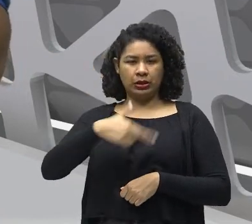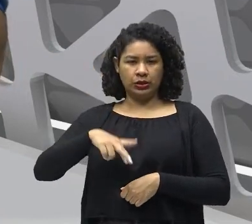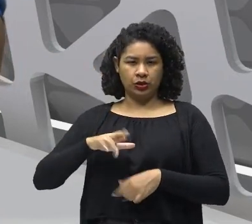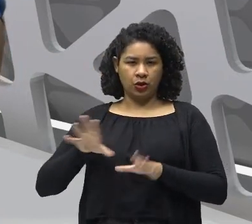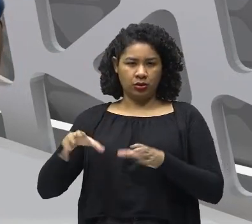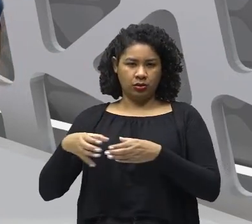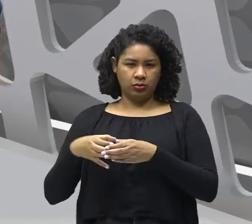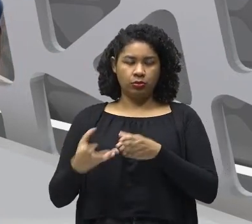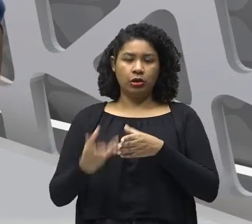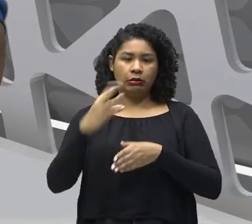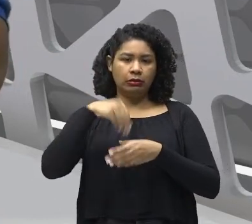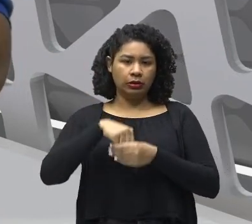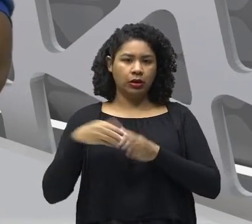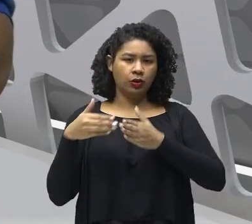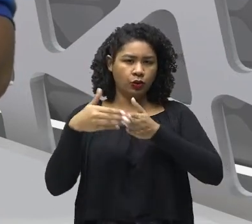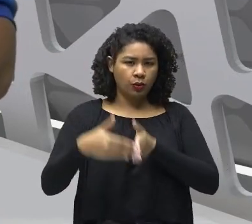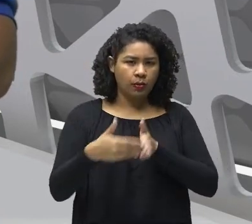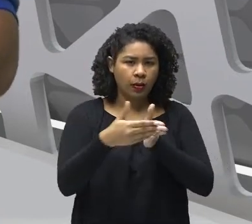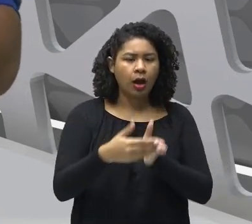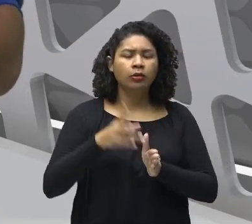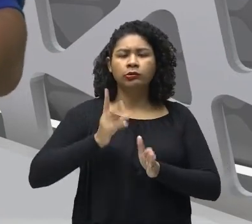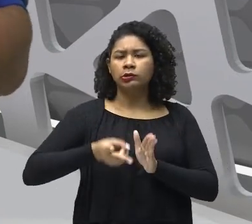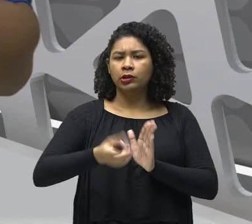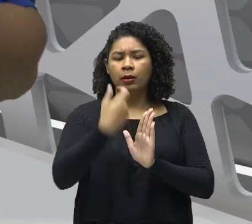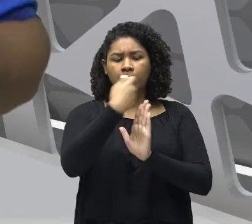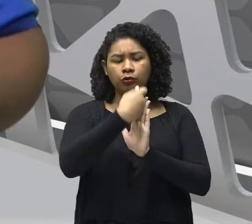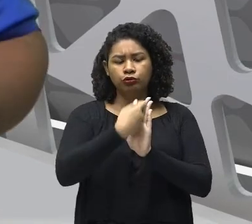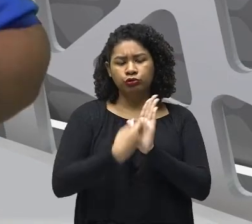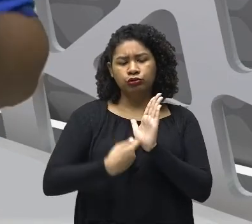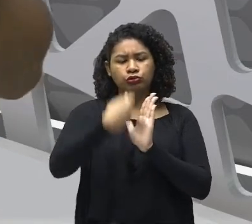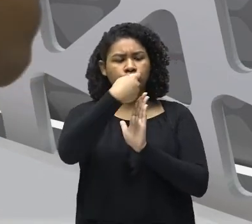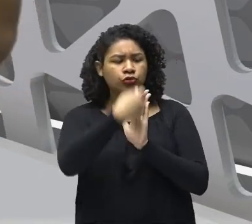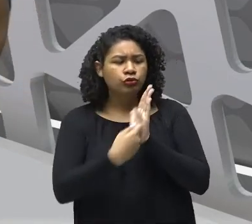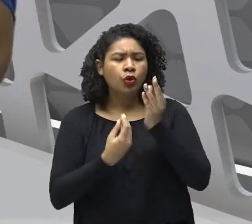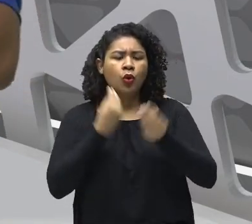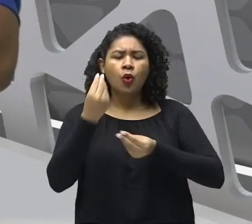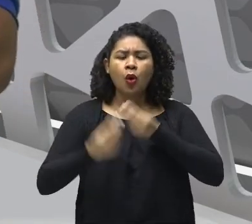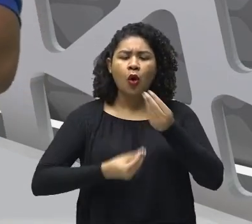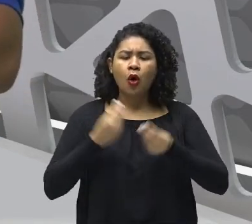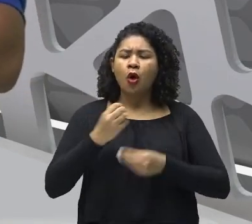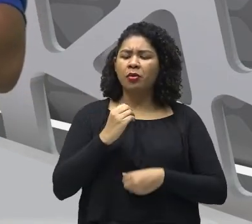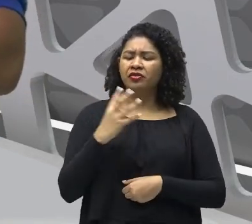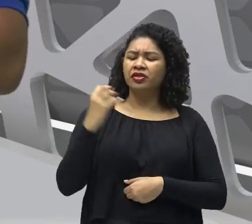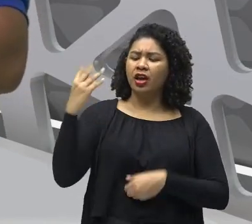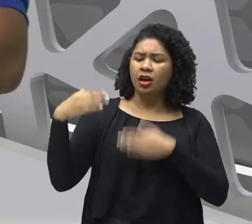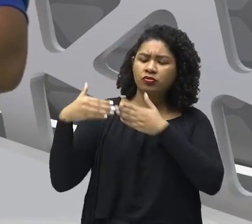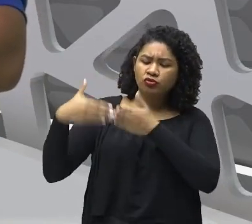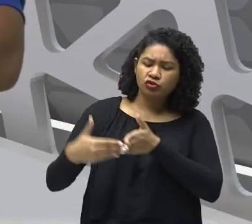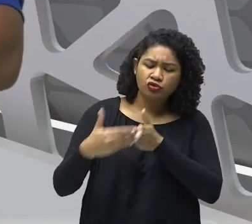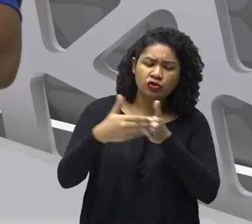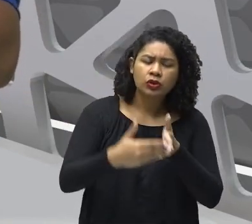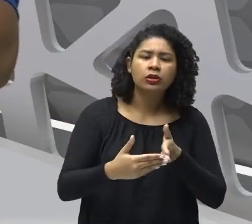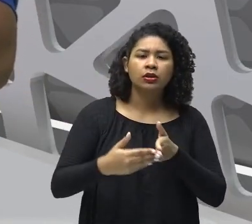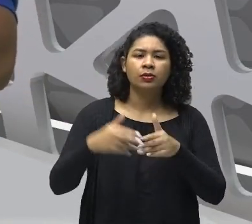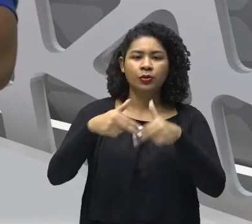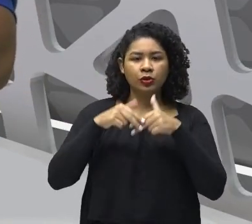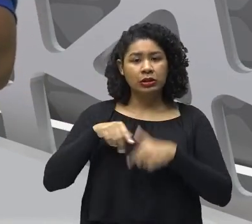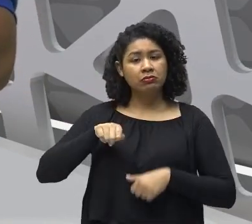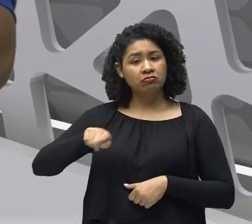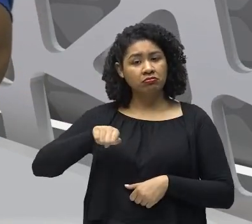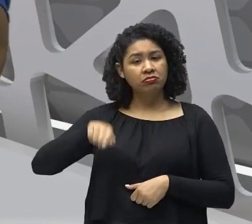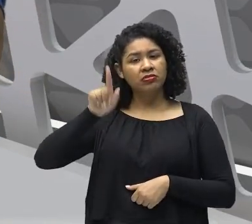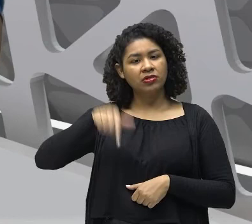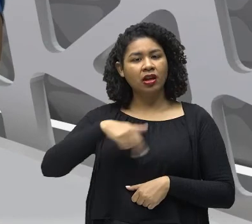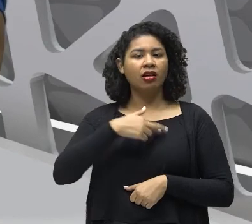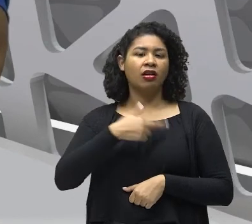Os diários Contando como foi A chegada Ou a viagem De lá para cá O retorno Daqui para lá Adivinha quem eram? Eram